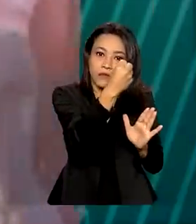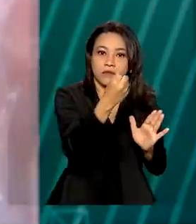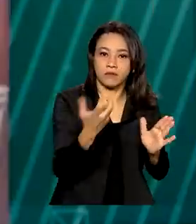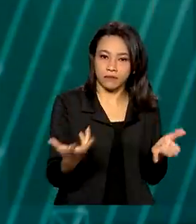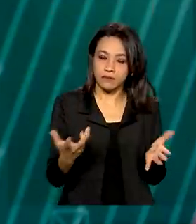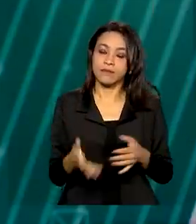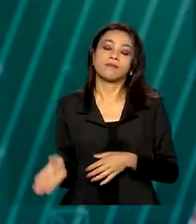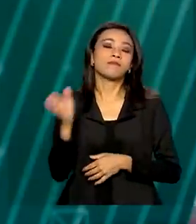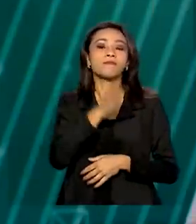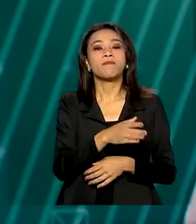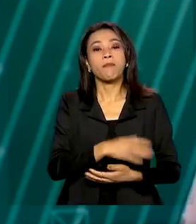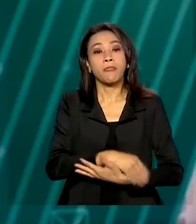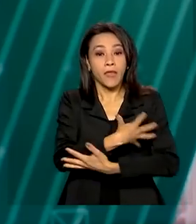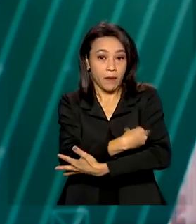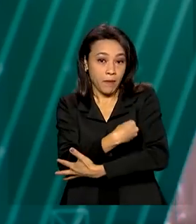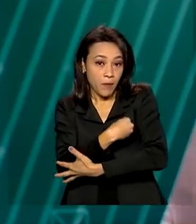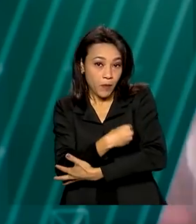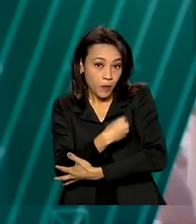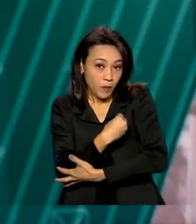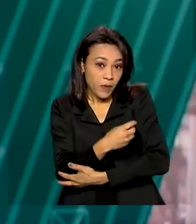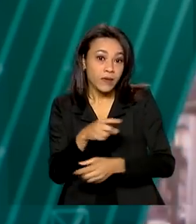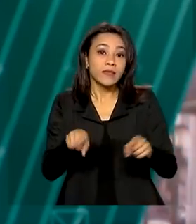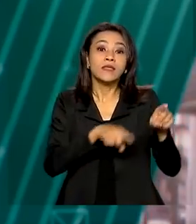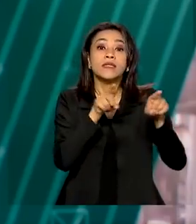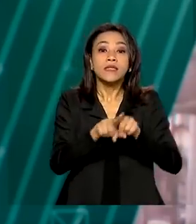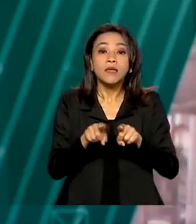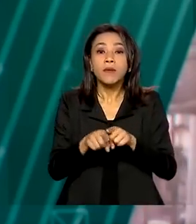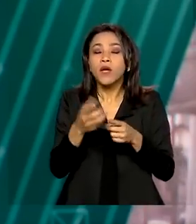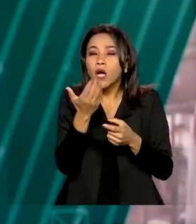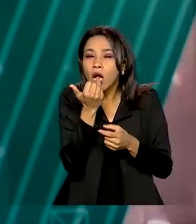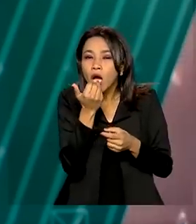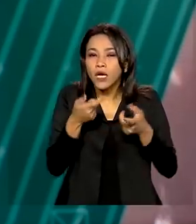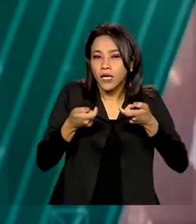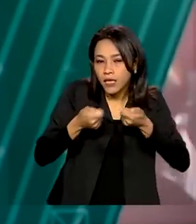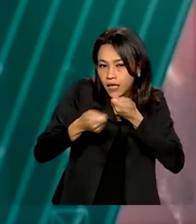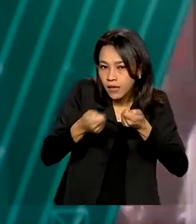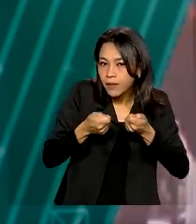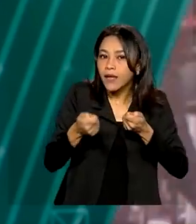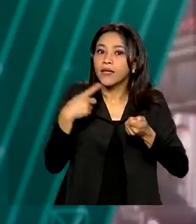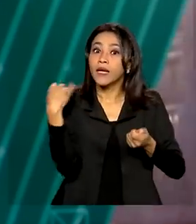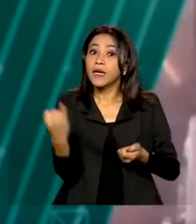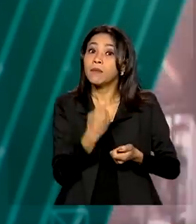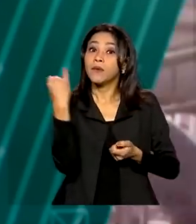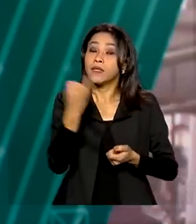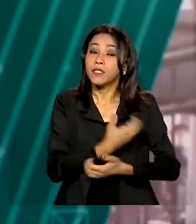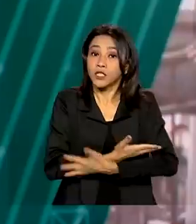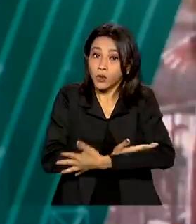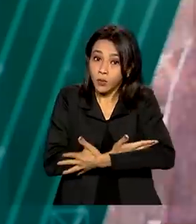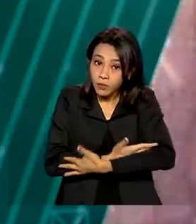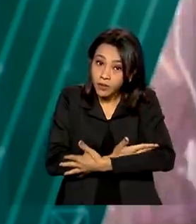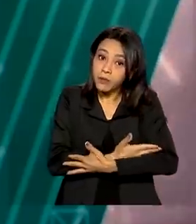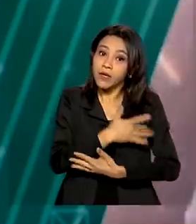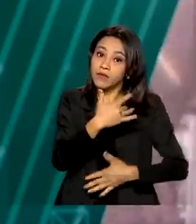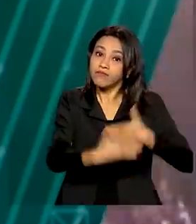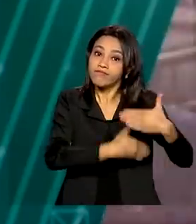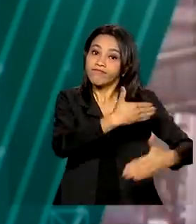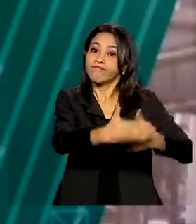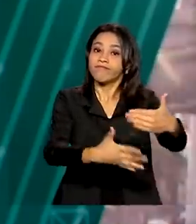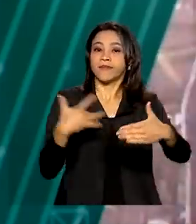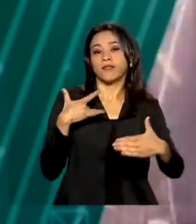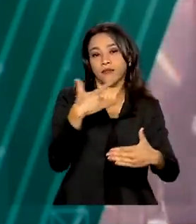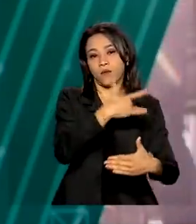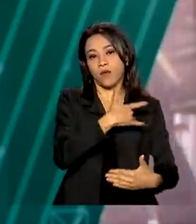A amamentação e uma introdução alimentar equilibrada são importantes para que o bebê se desenvolva de forma saudável.